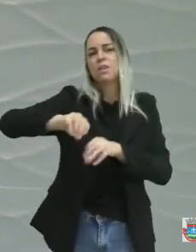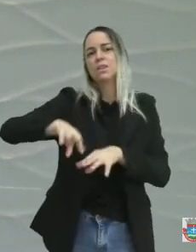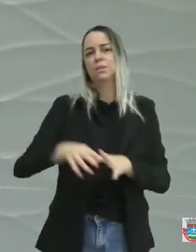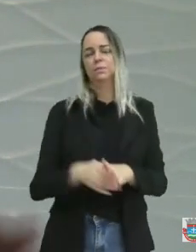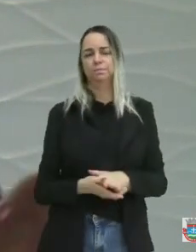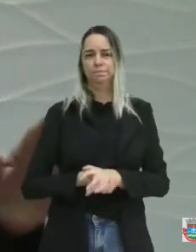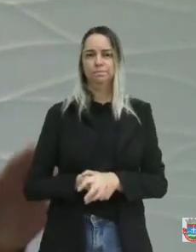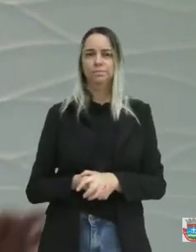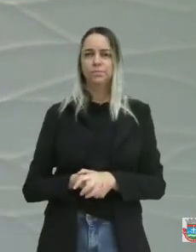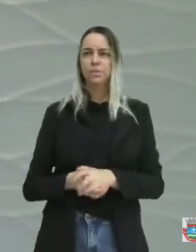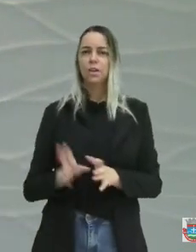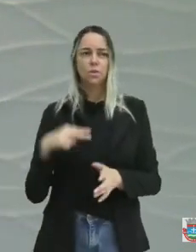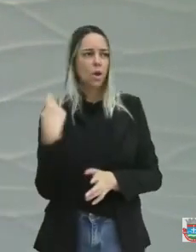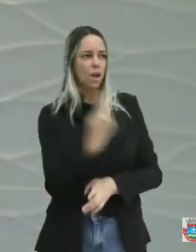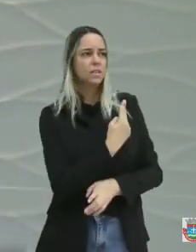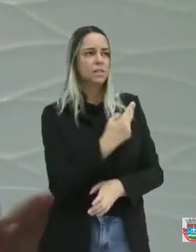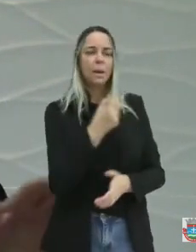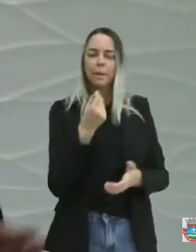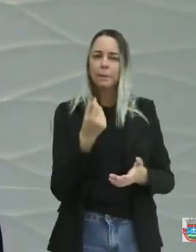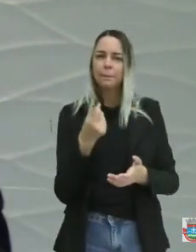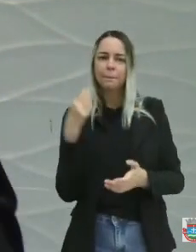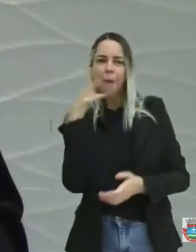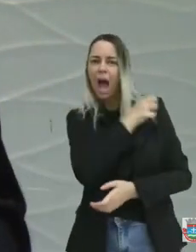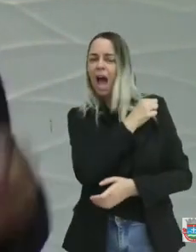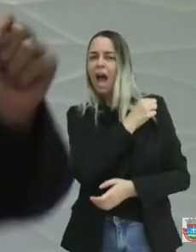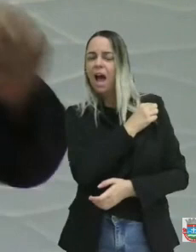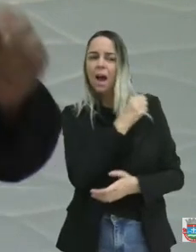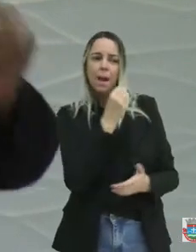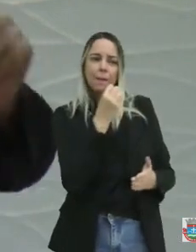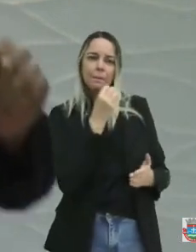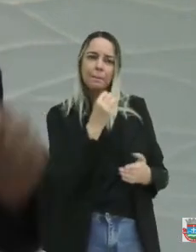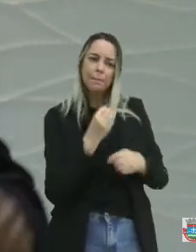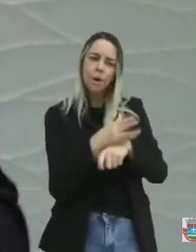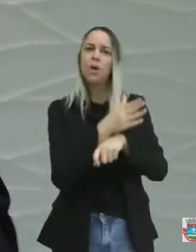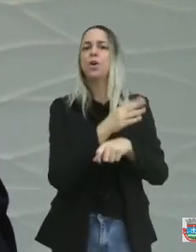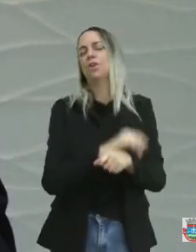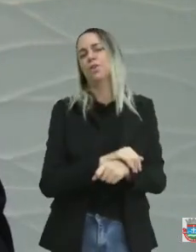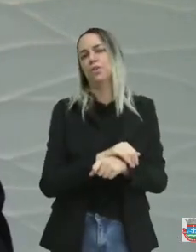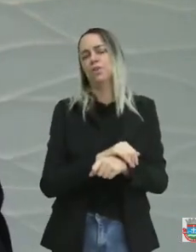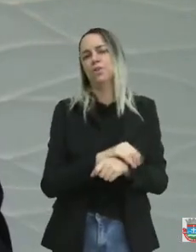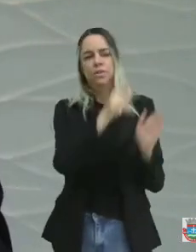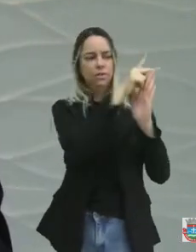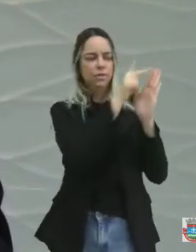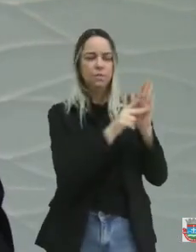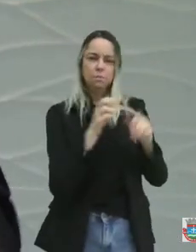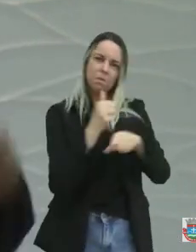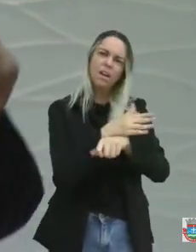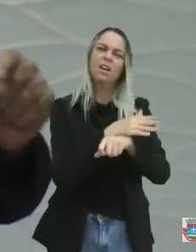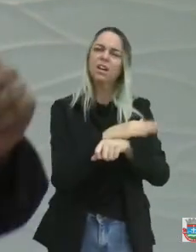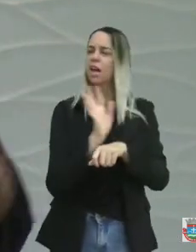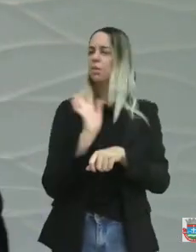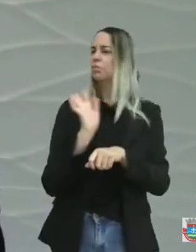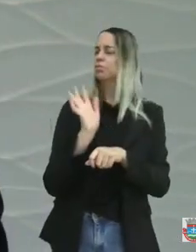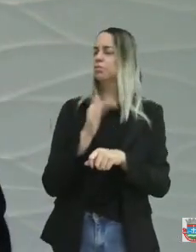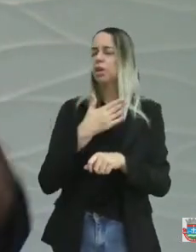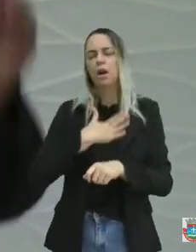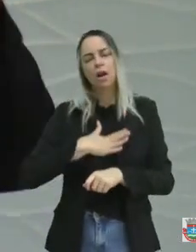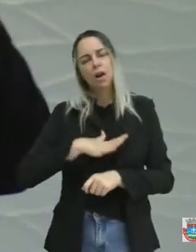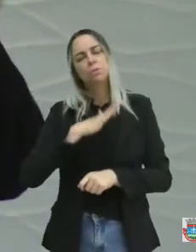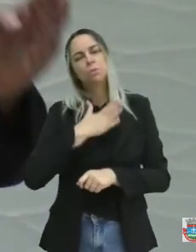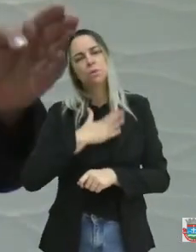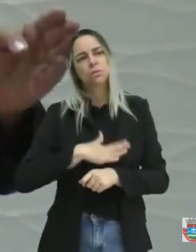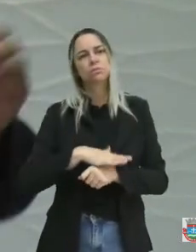Não vamos ter pressa de aprovar esse projeto. Para que pressa? Se passou cinco meses aqui, espero que as comissões